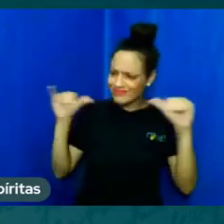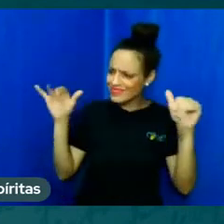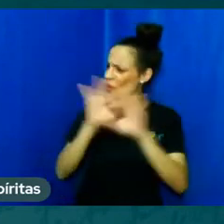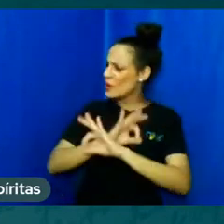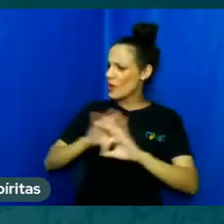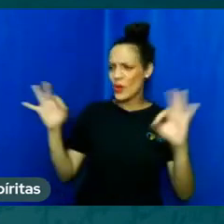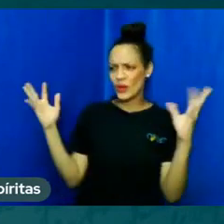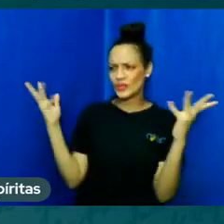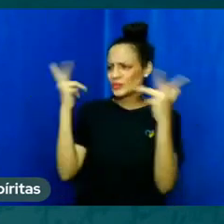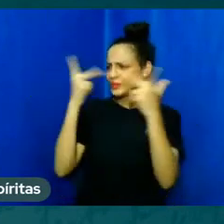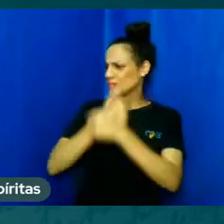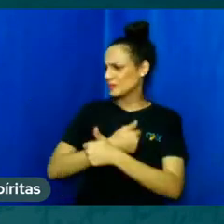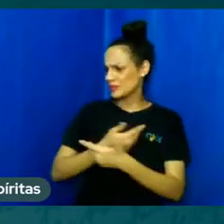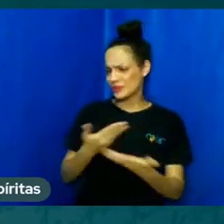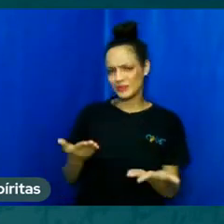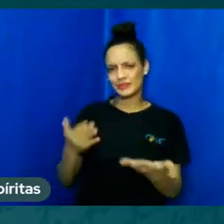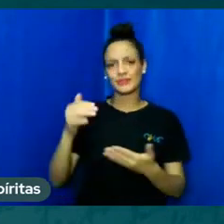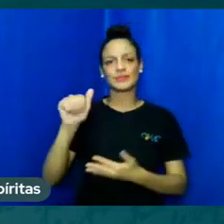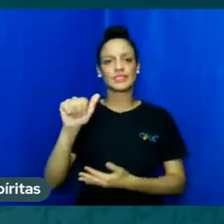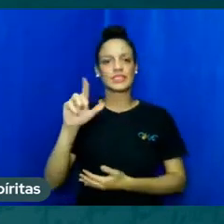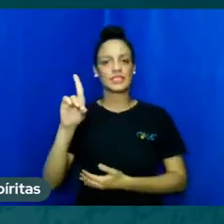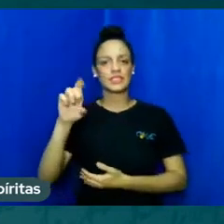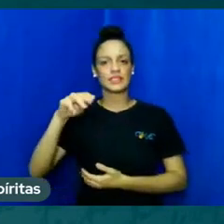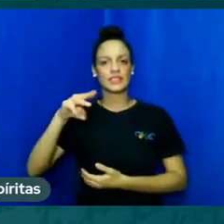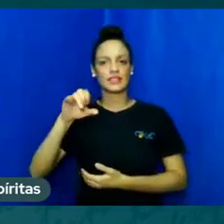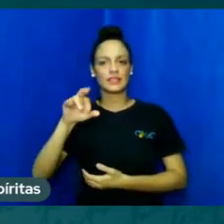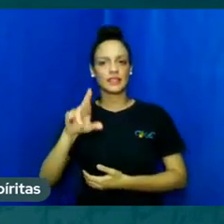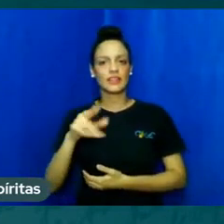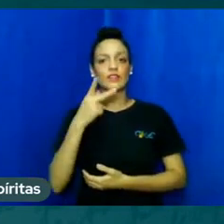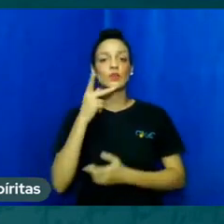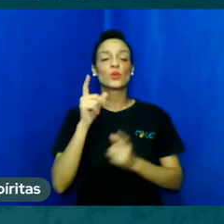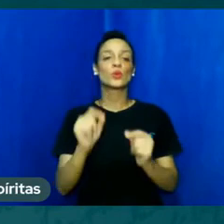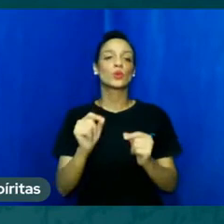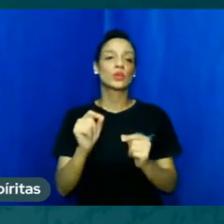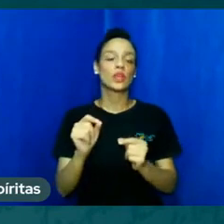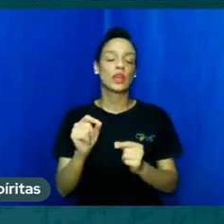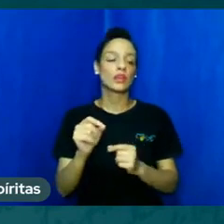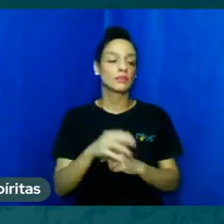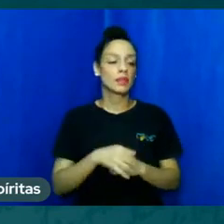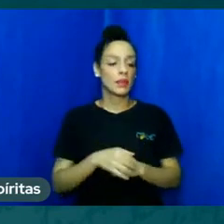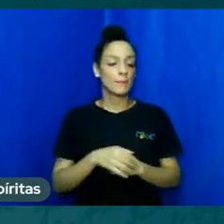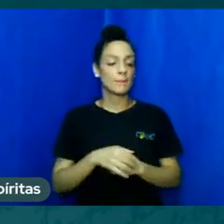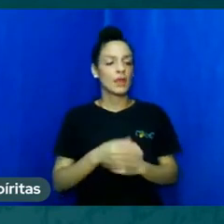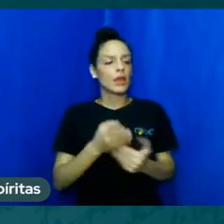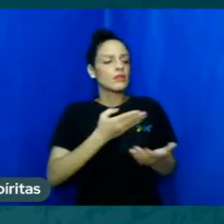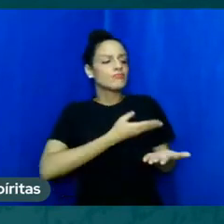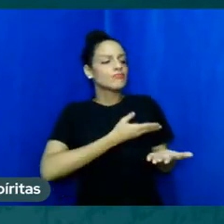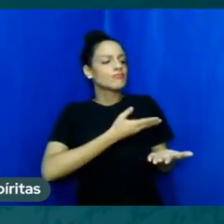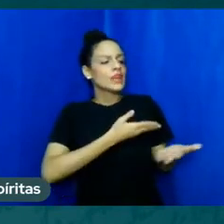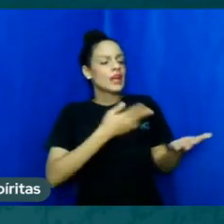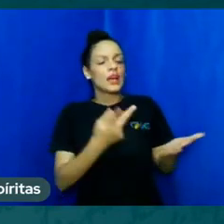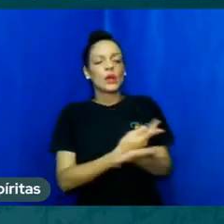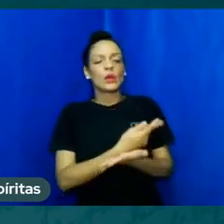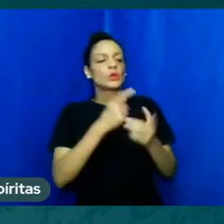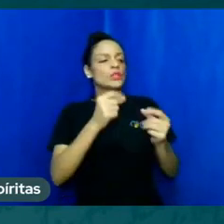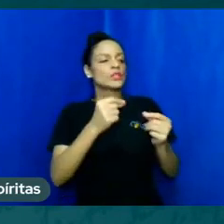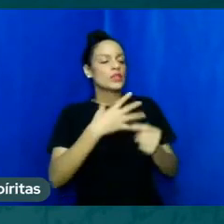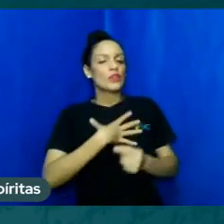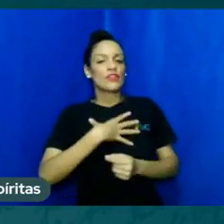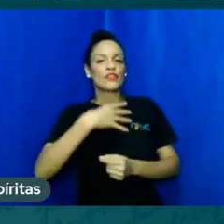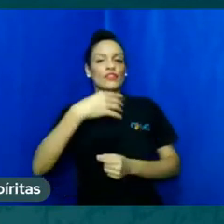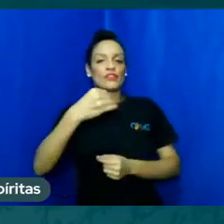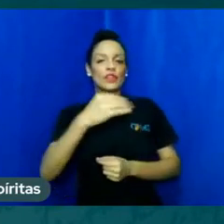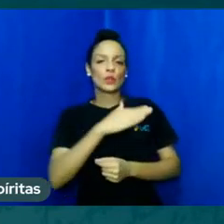Ademir de Souza ele fala assim amigos eu perdi meu filho em um acidente de moto no dia